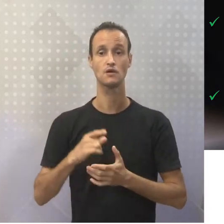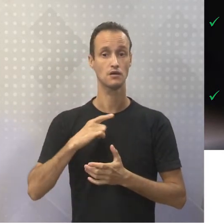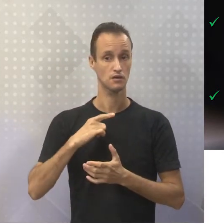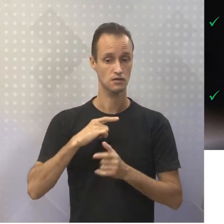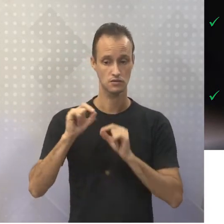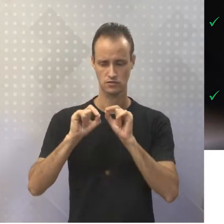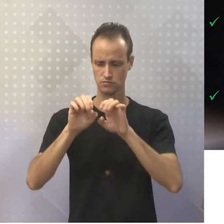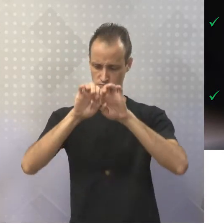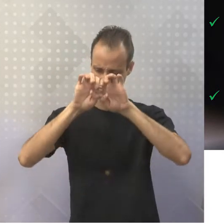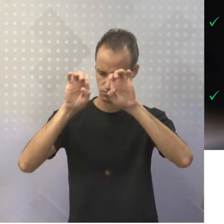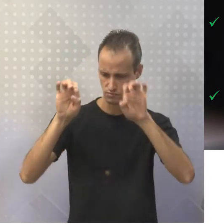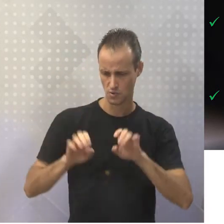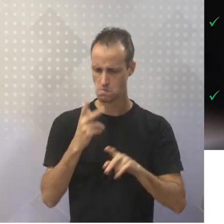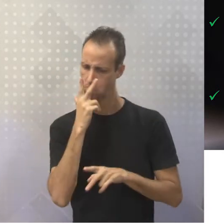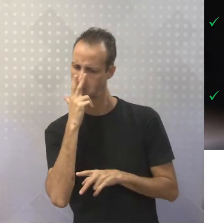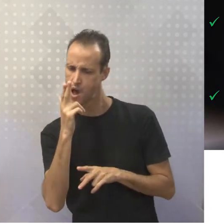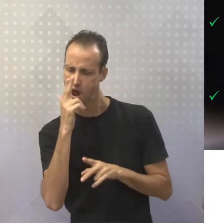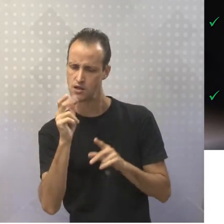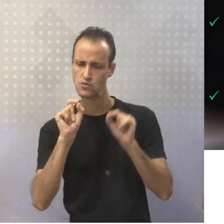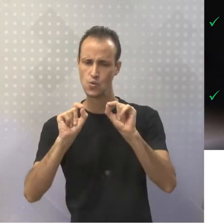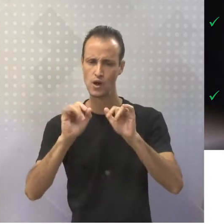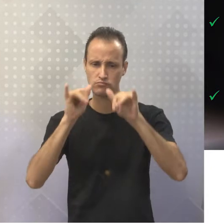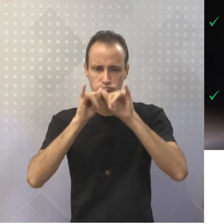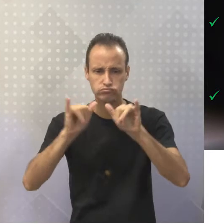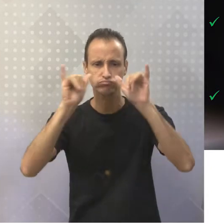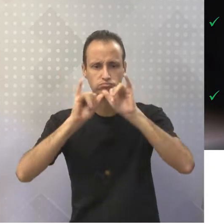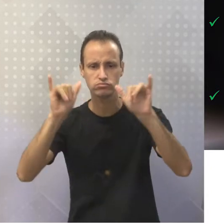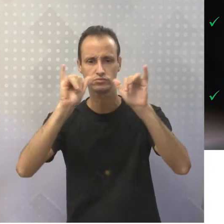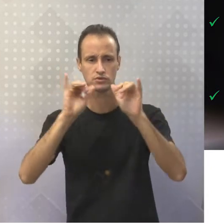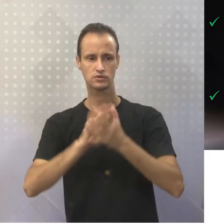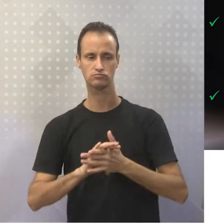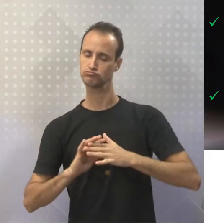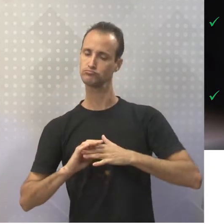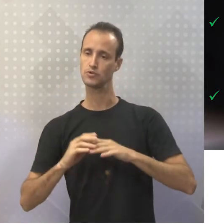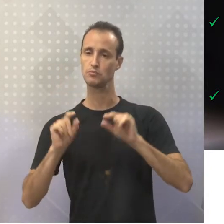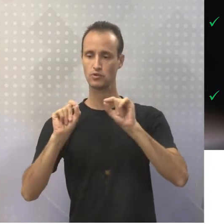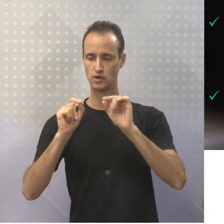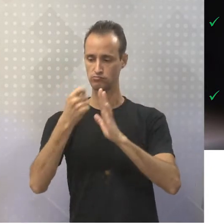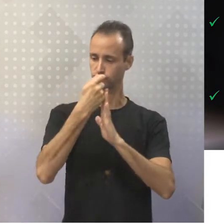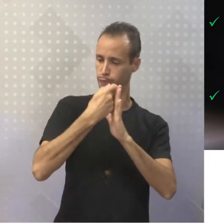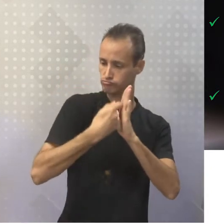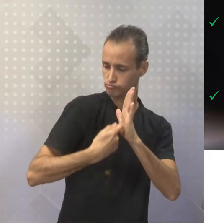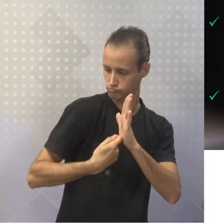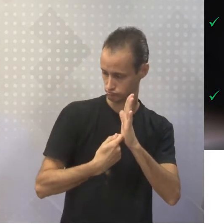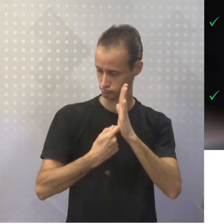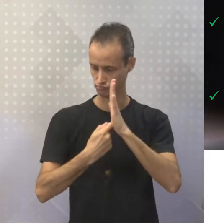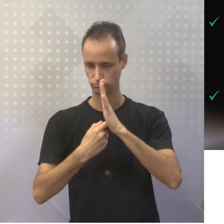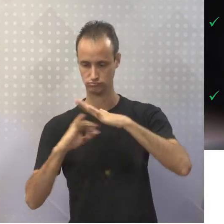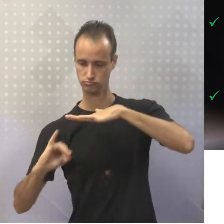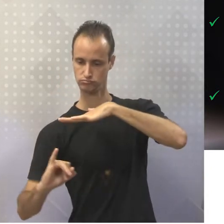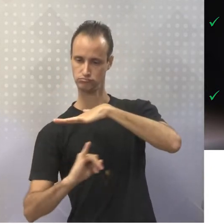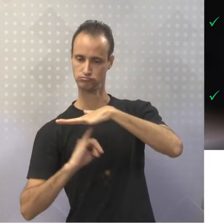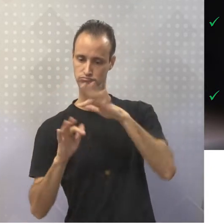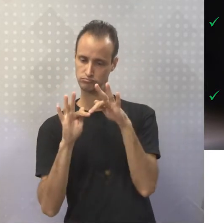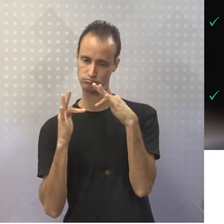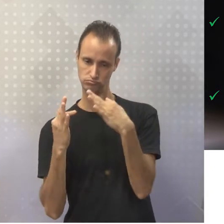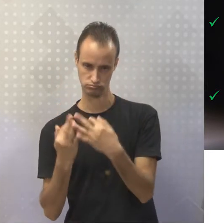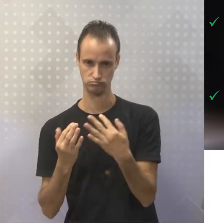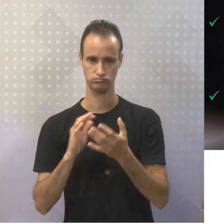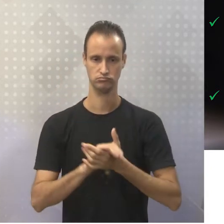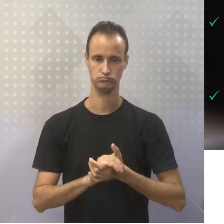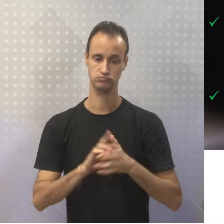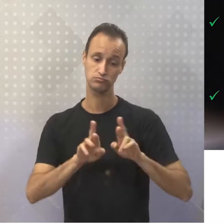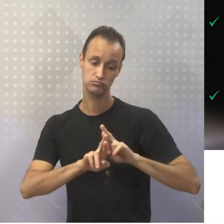estrutura similar à notícia, no que se refere à informatividade, né? Diferindo-se desta em